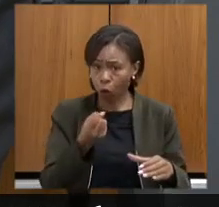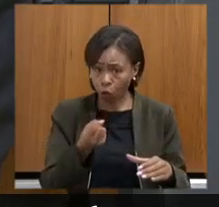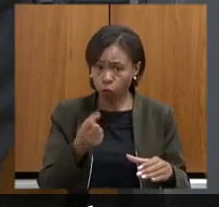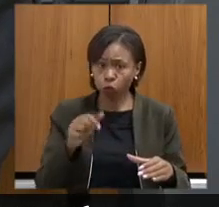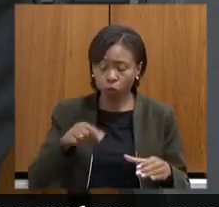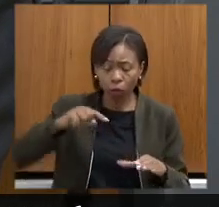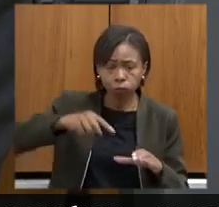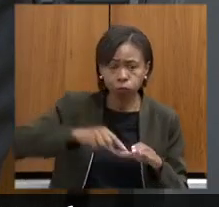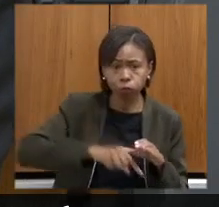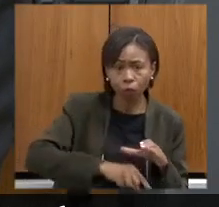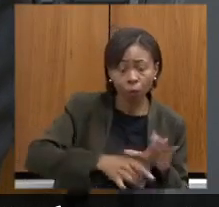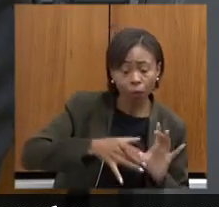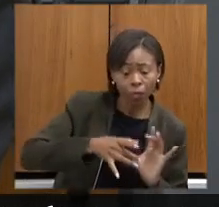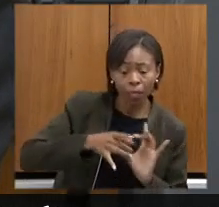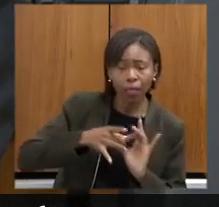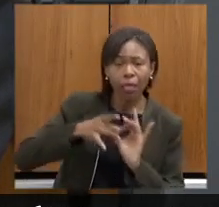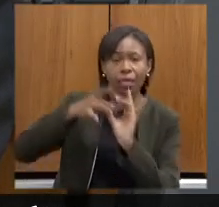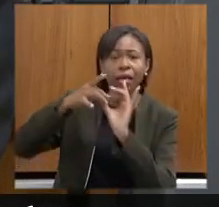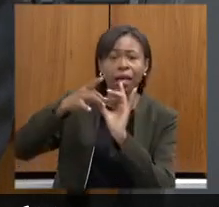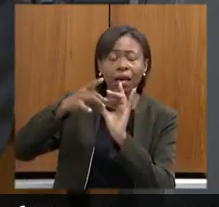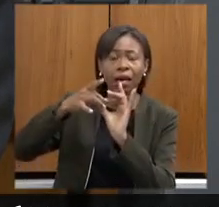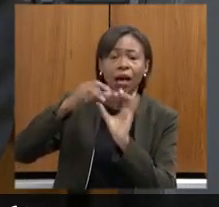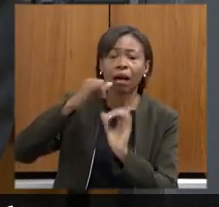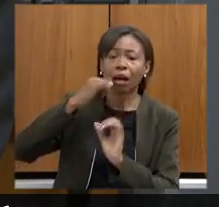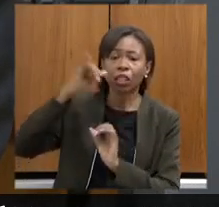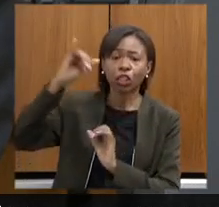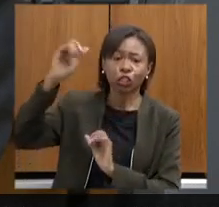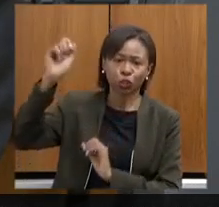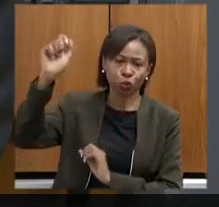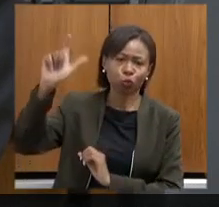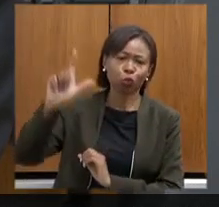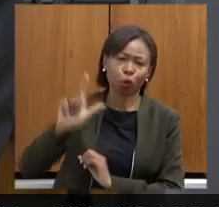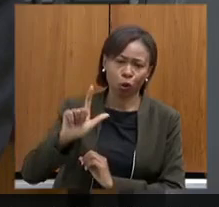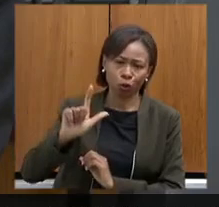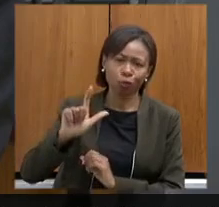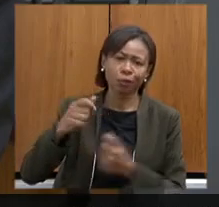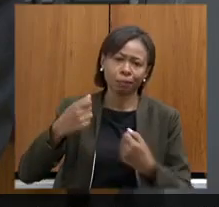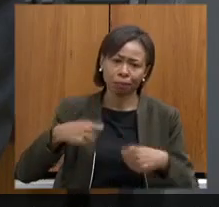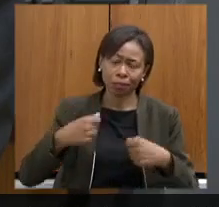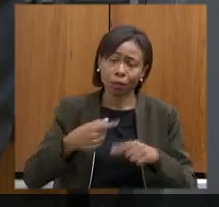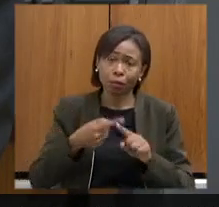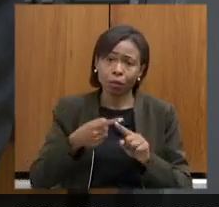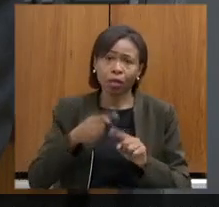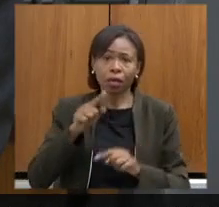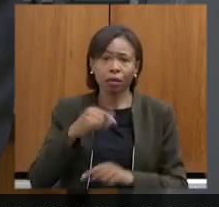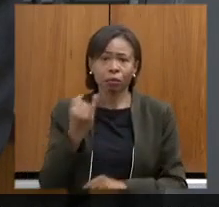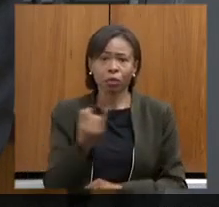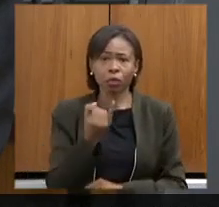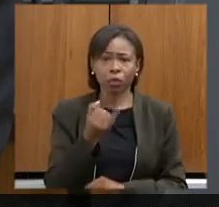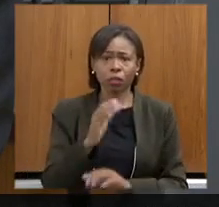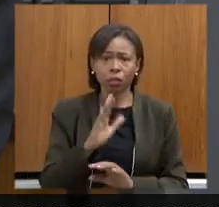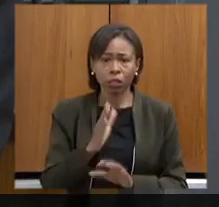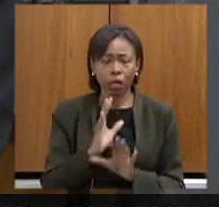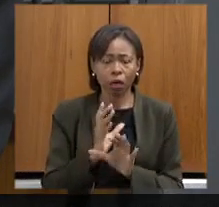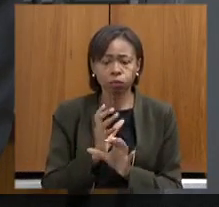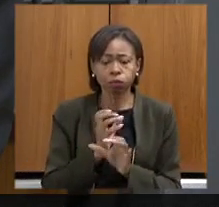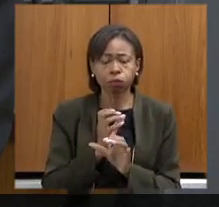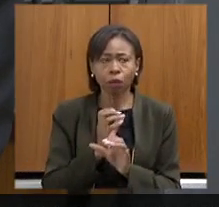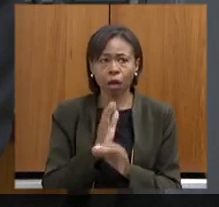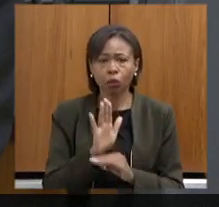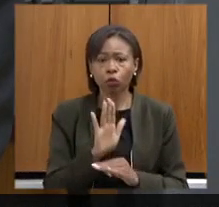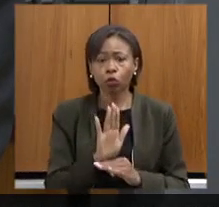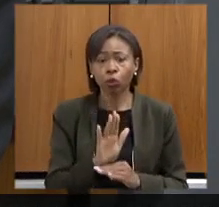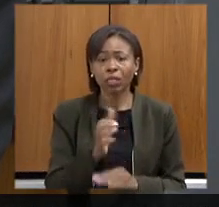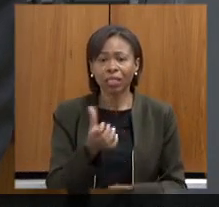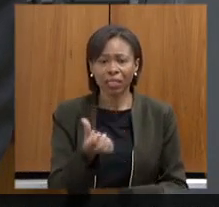energia solar também, que é uma pauta cara para a gente, foi atendida de 69 comunidades, mas eu tenho certeza que